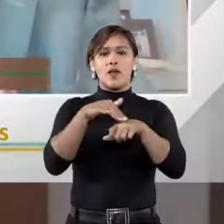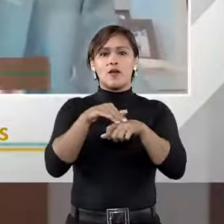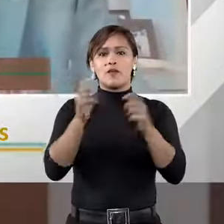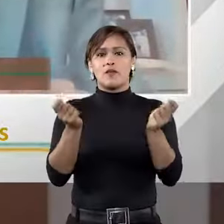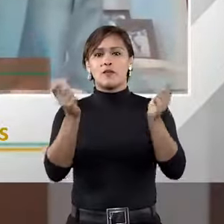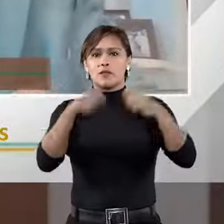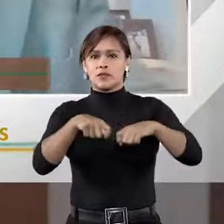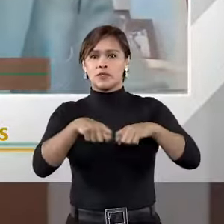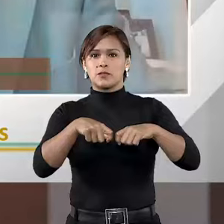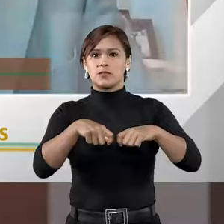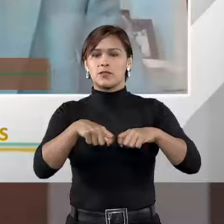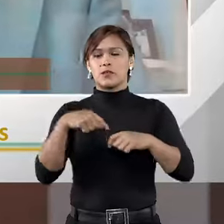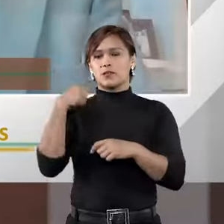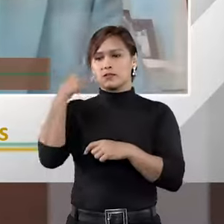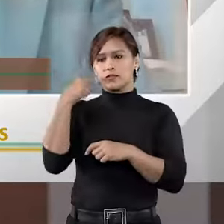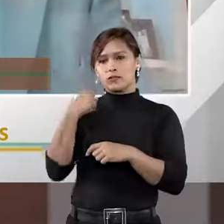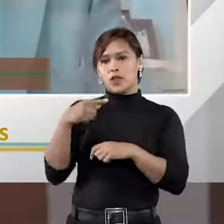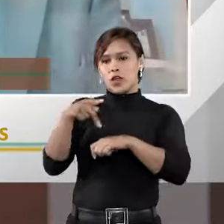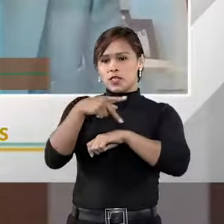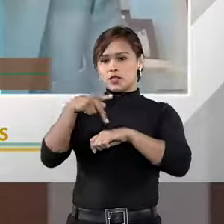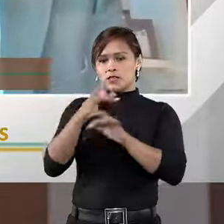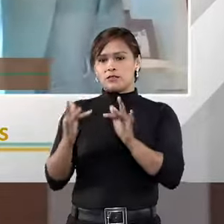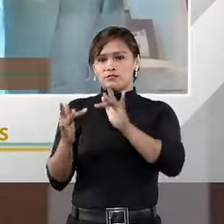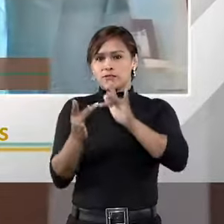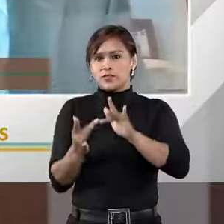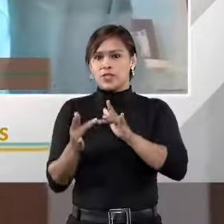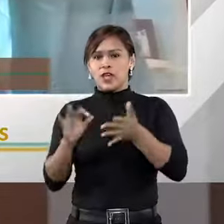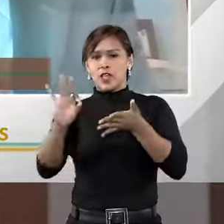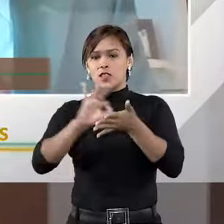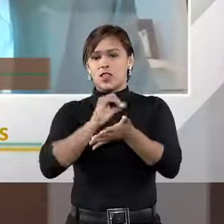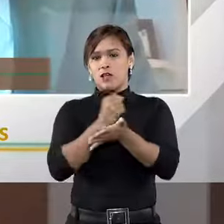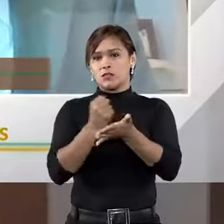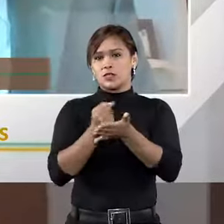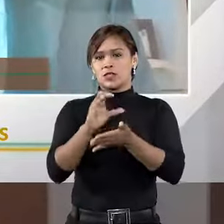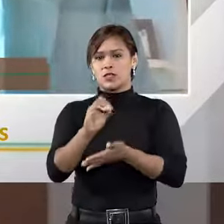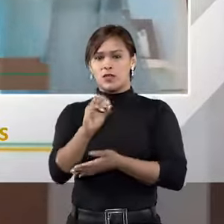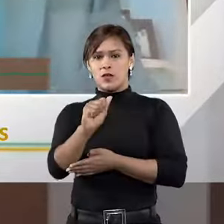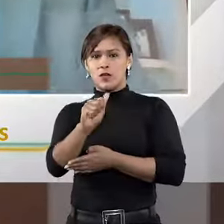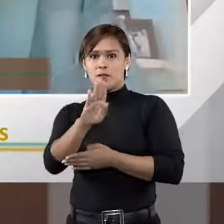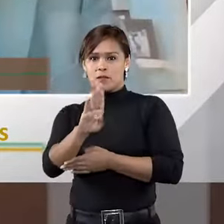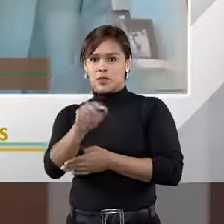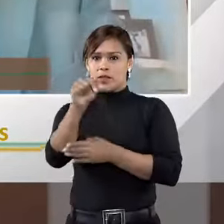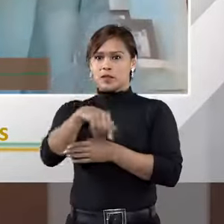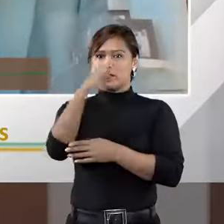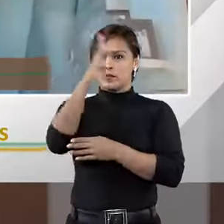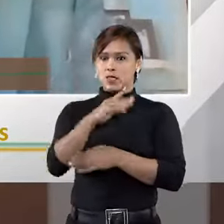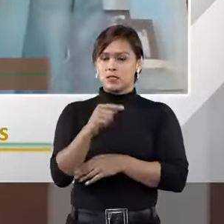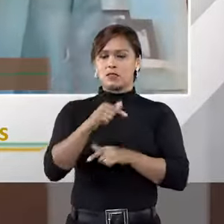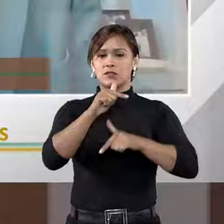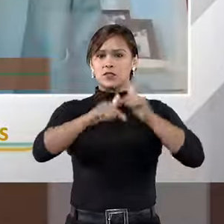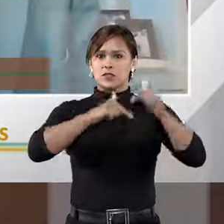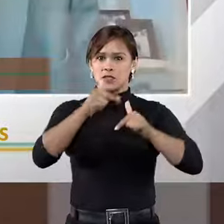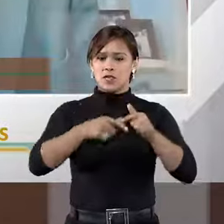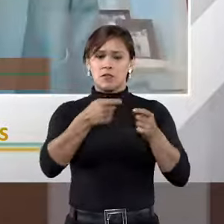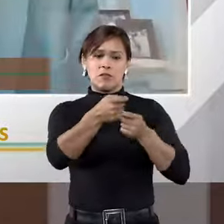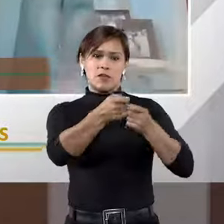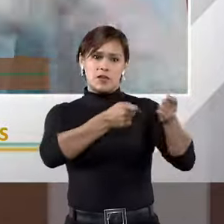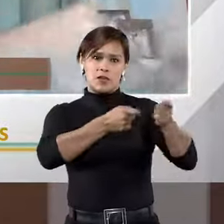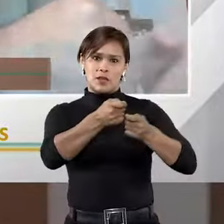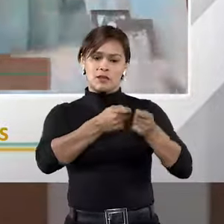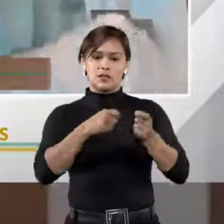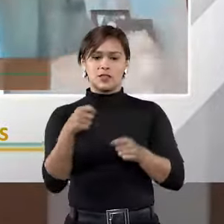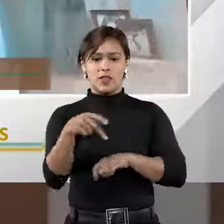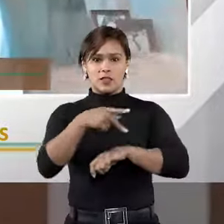possibilidade de advogados estrangeiros não inscritos na ordem do Brasil virem atuar em arbitragens